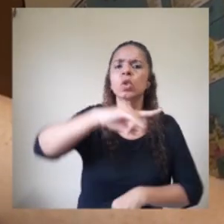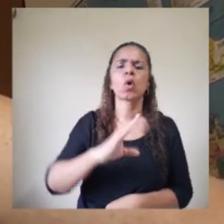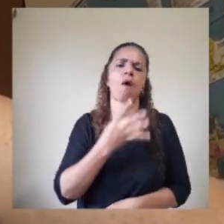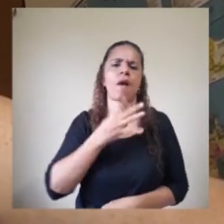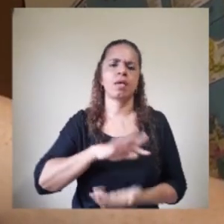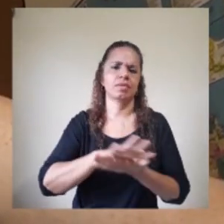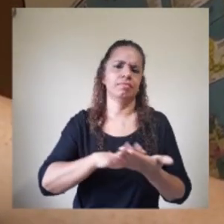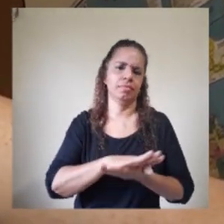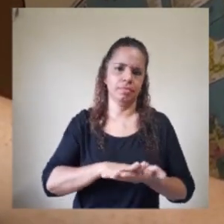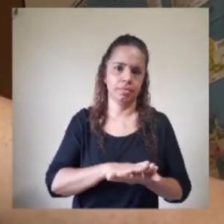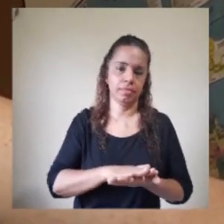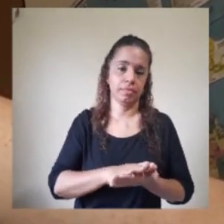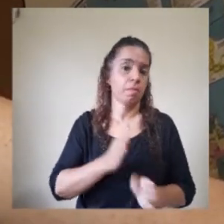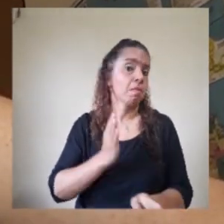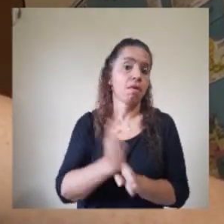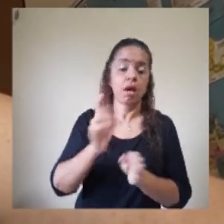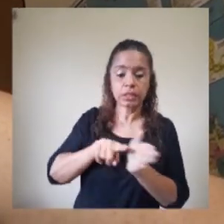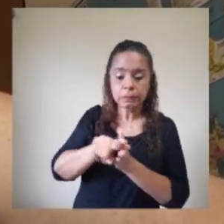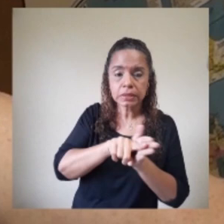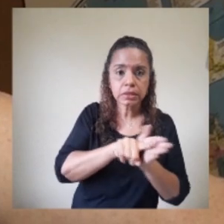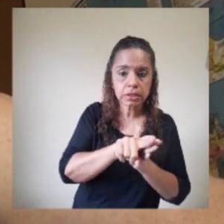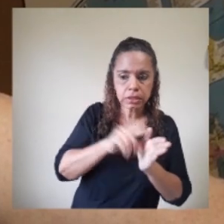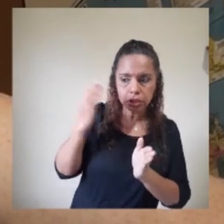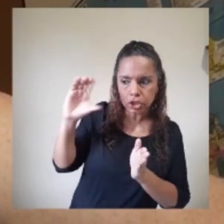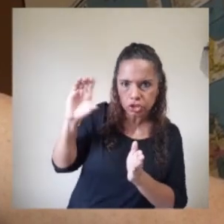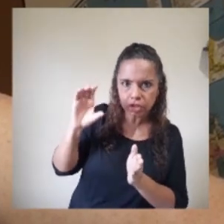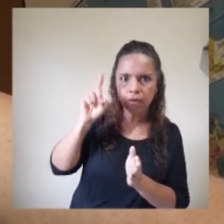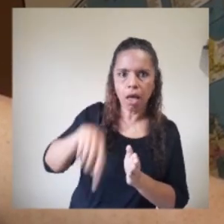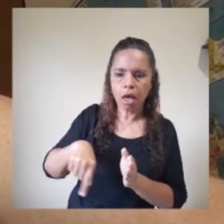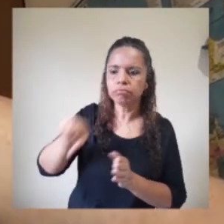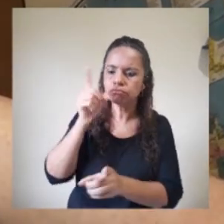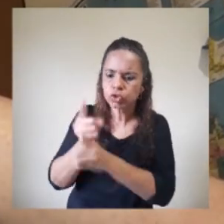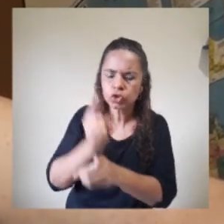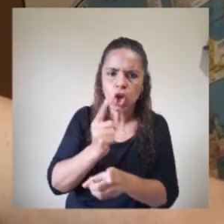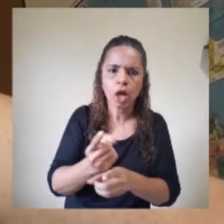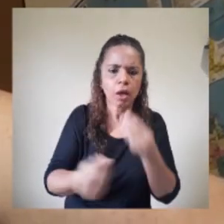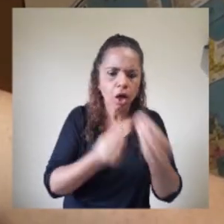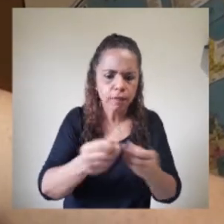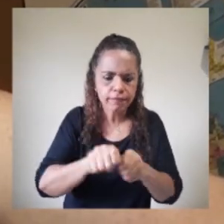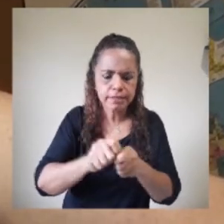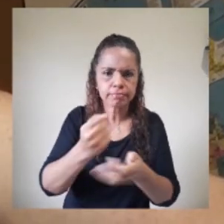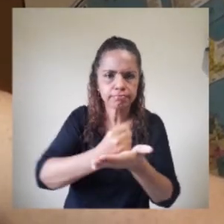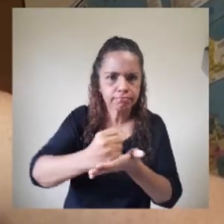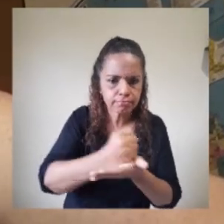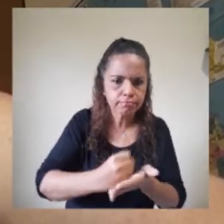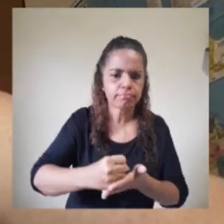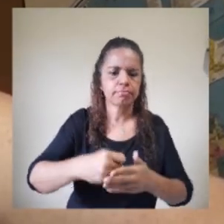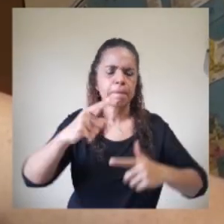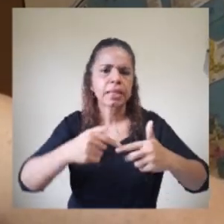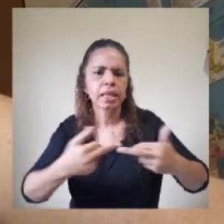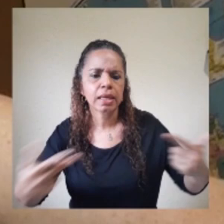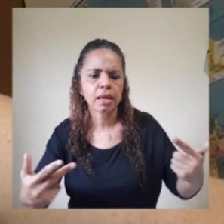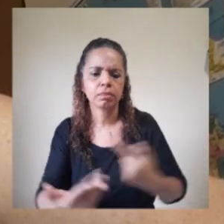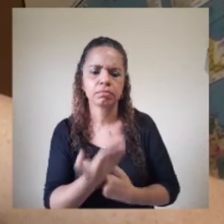atingem de forma desconhecida, pois é através da pesquisa científica que se descobrem novos